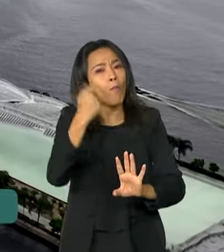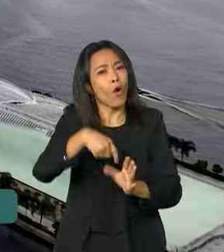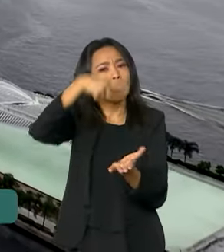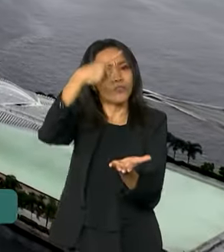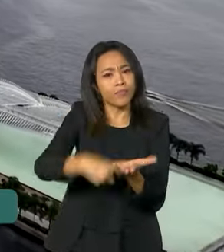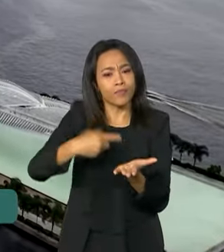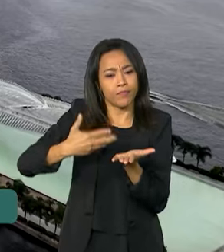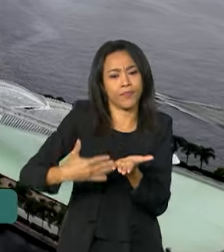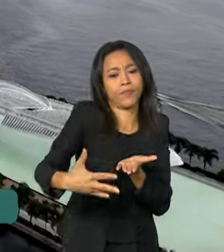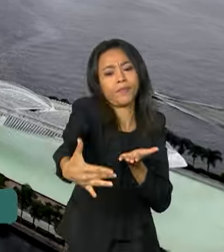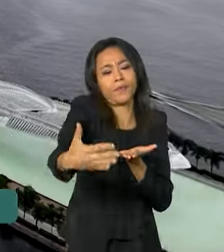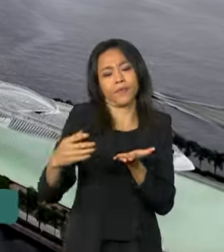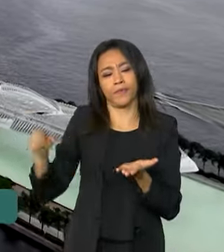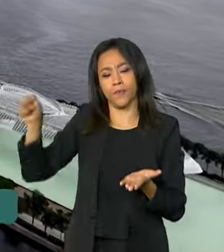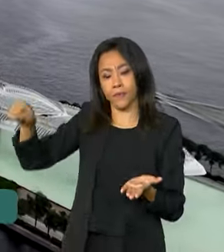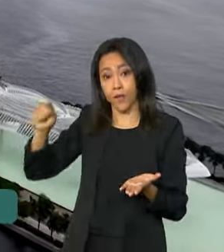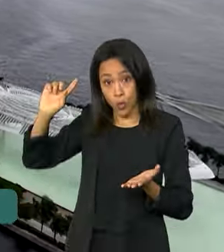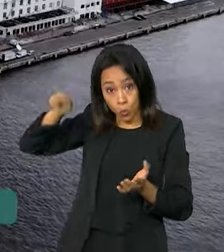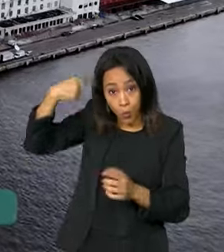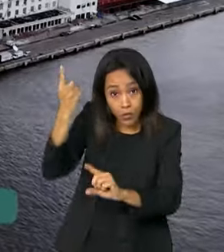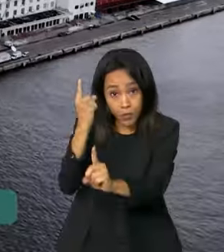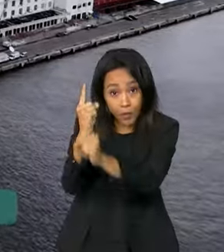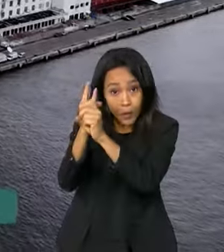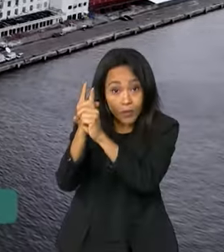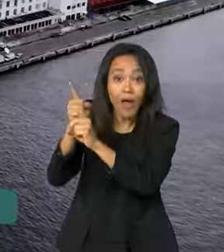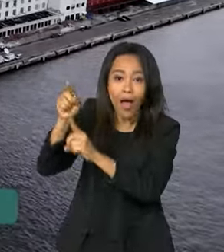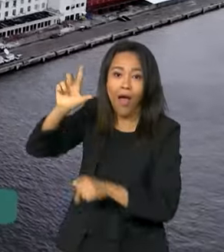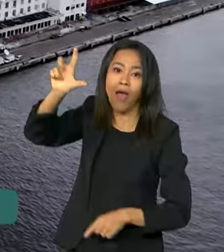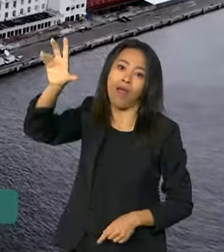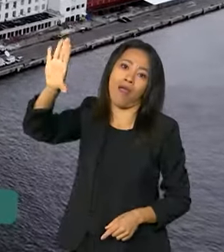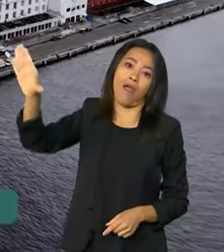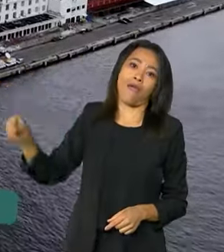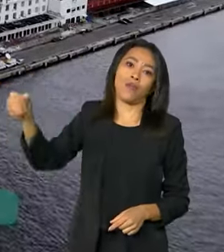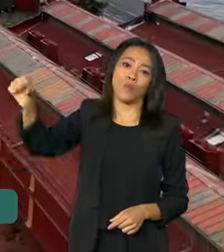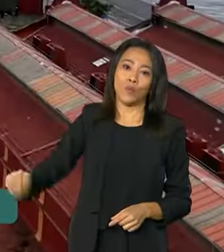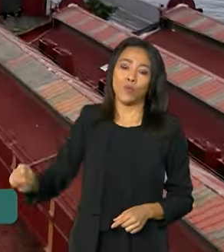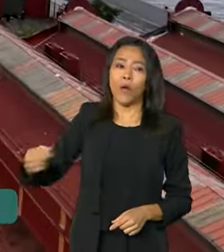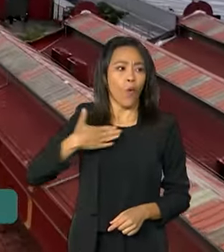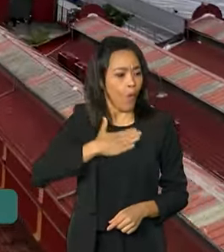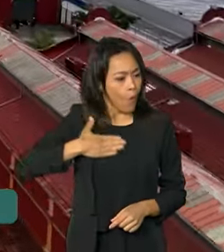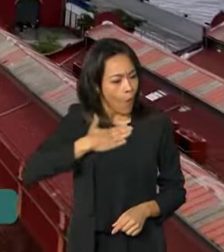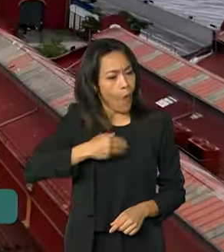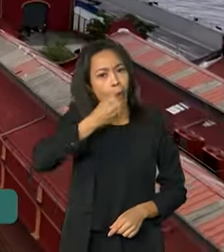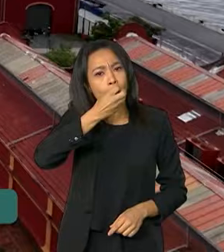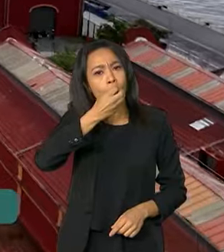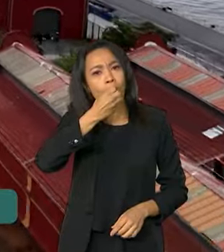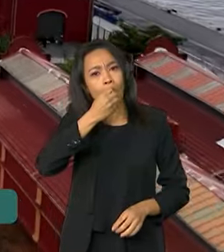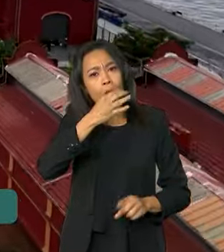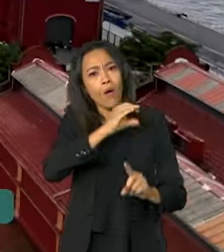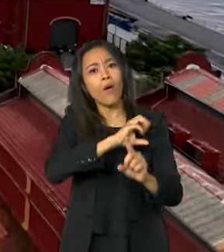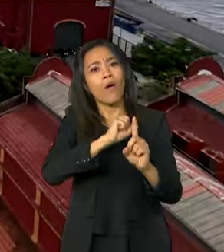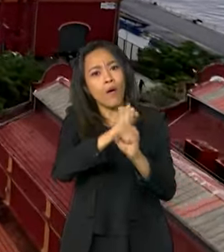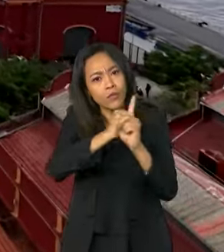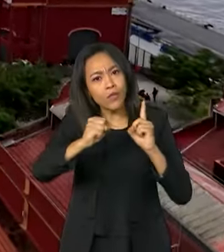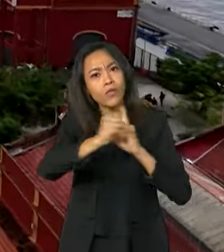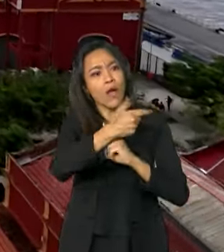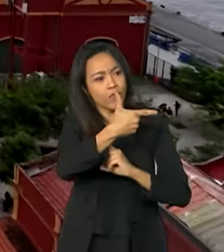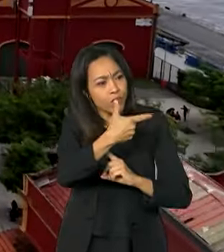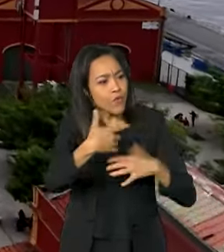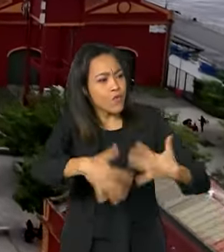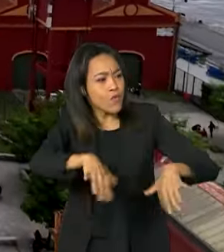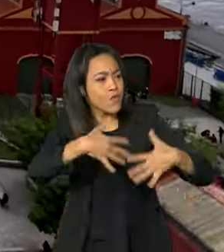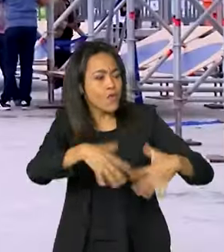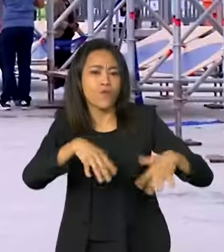a África do Sul, sede do próximo G20, gostou da ideia e também quer dar espaço para ouvir a voz da sociedade